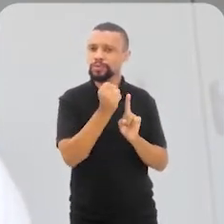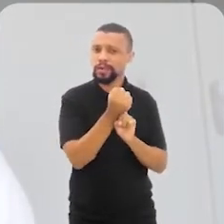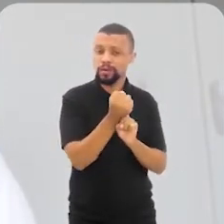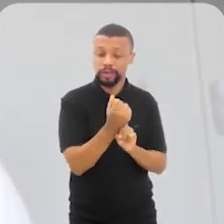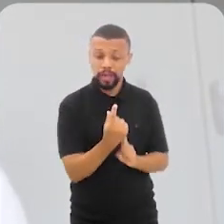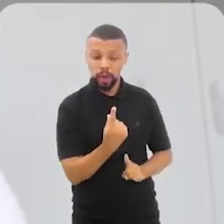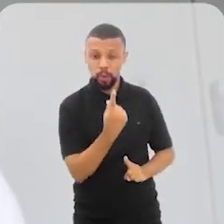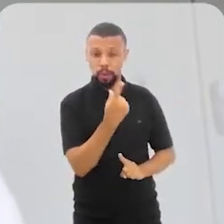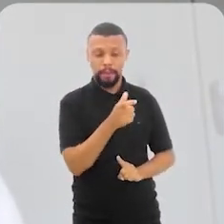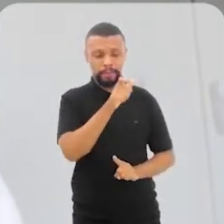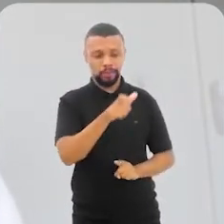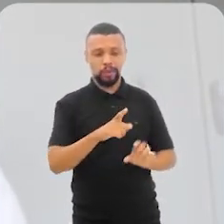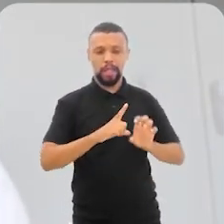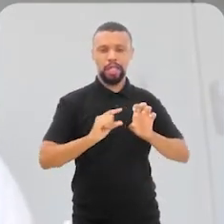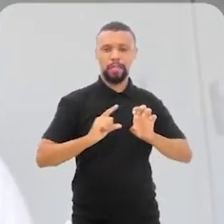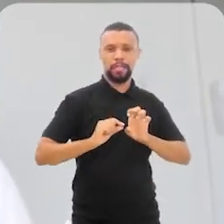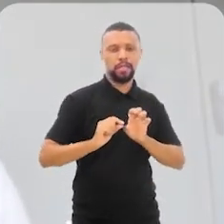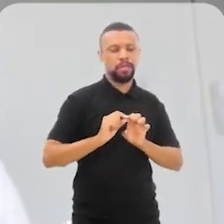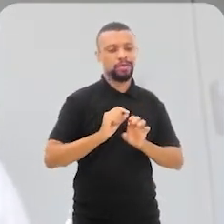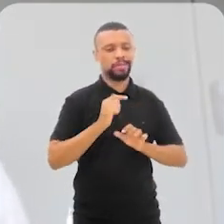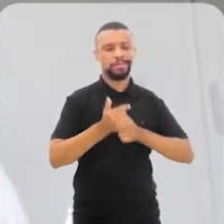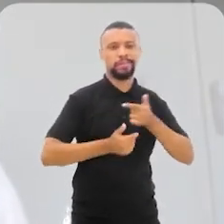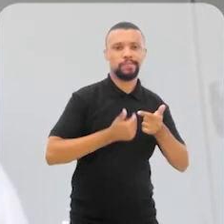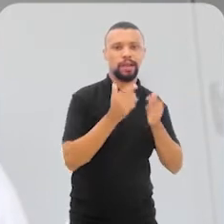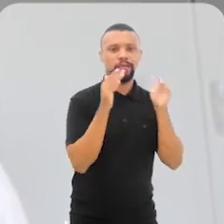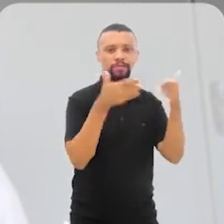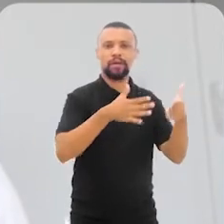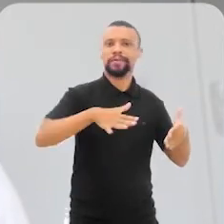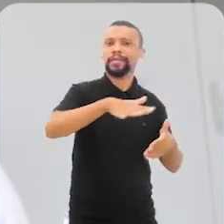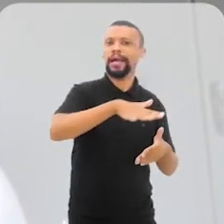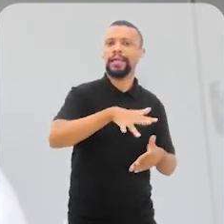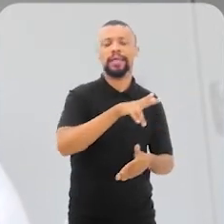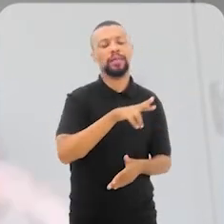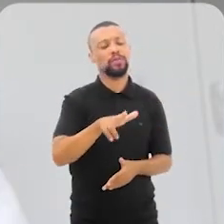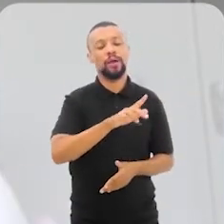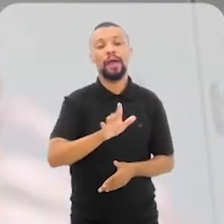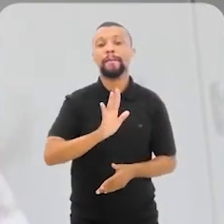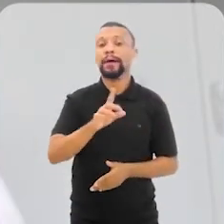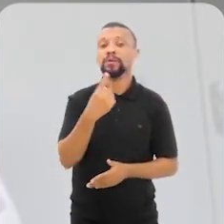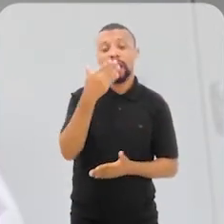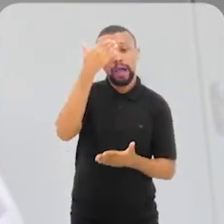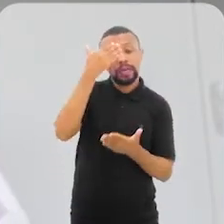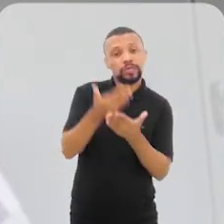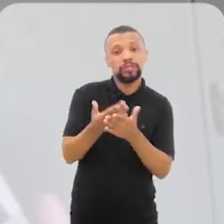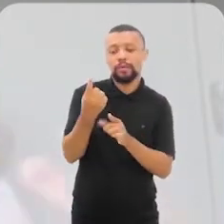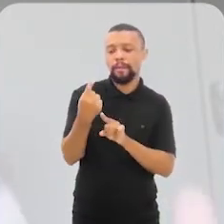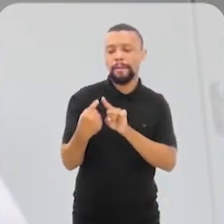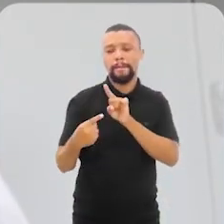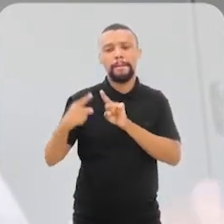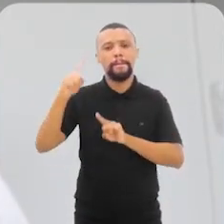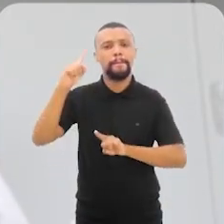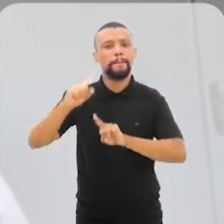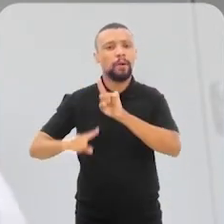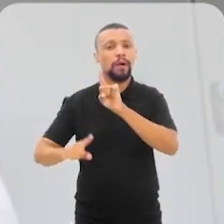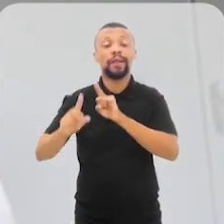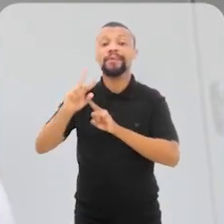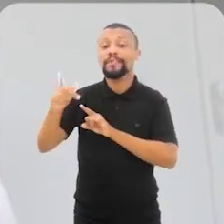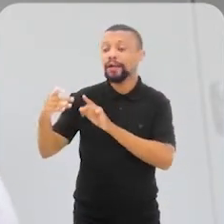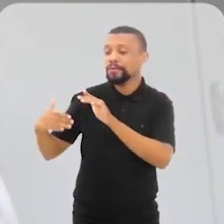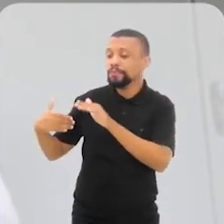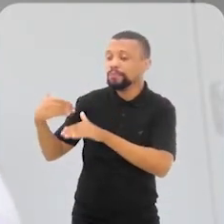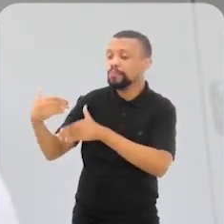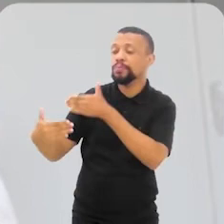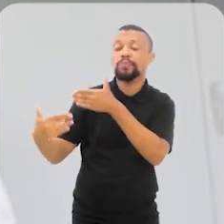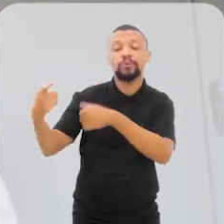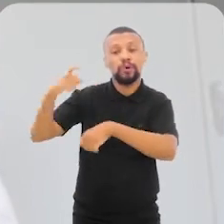produzido por um empreendedor, né? Mas a gente acredita que uma transformação na sociedade, ela vai ocorrer a partir do